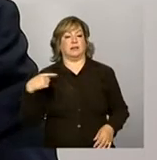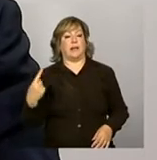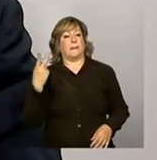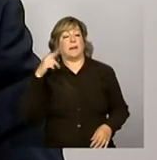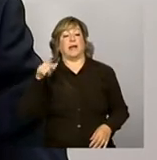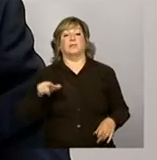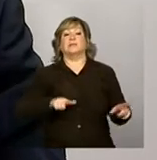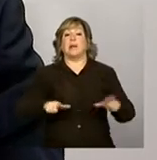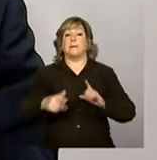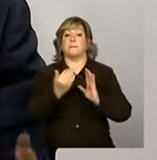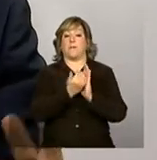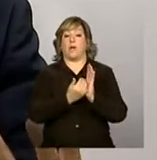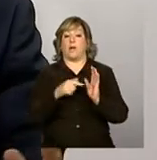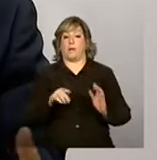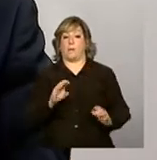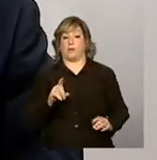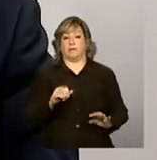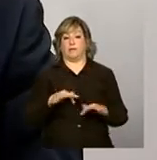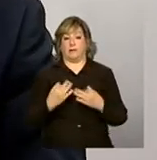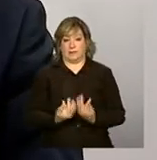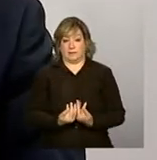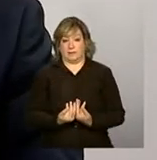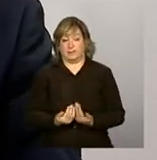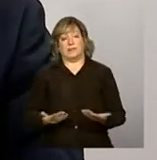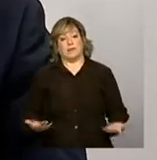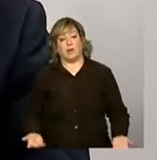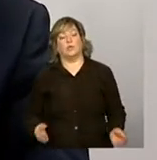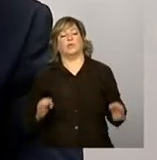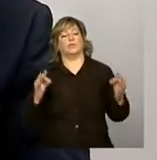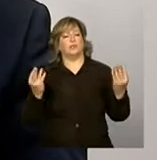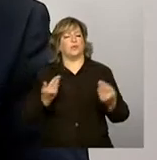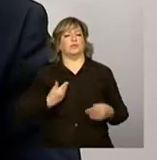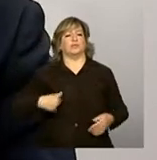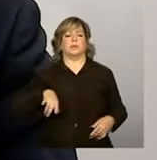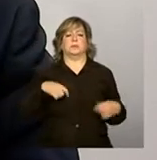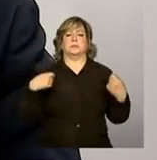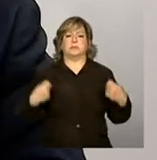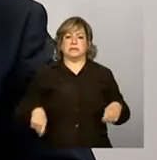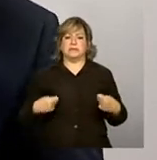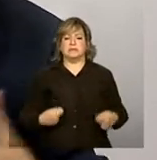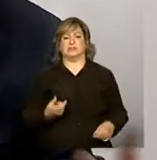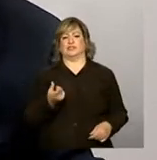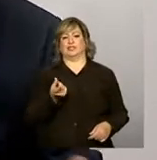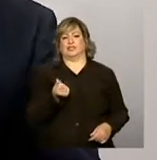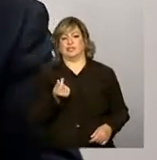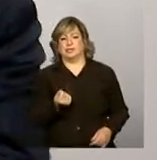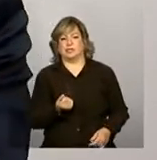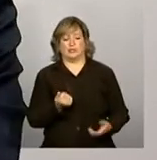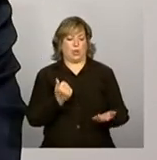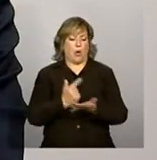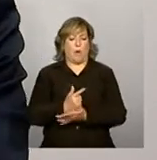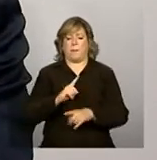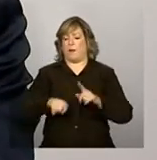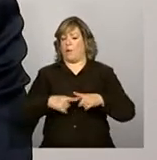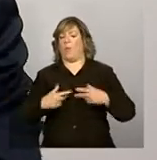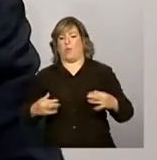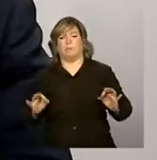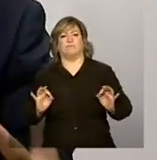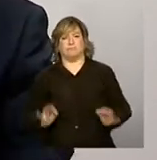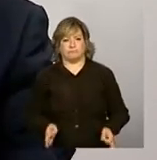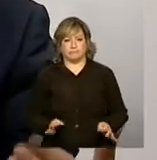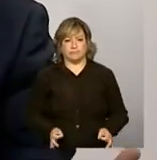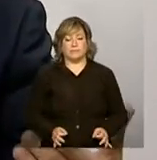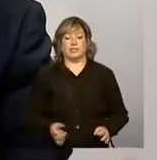problema. Então, todos nós temos carências de recursos, temos muitas prioridades e poucos de recursos.